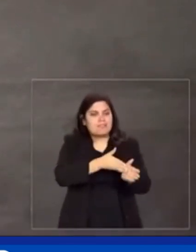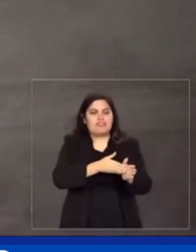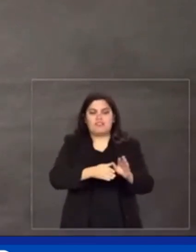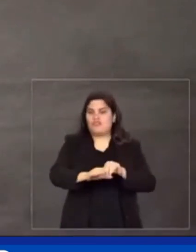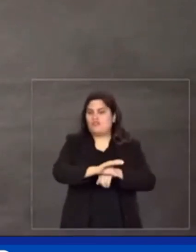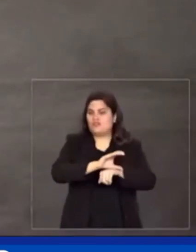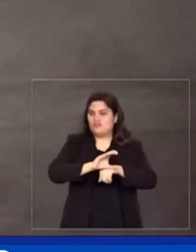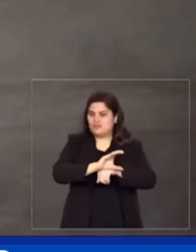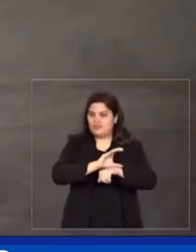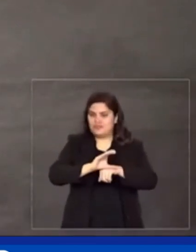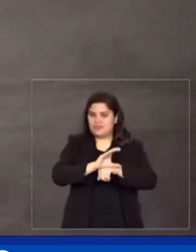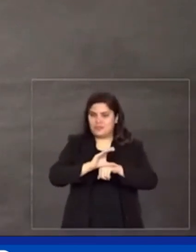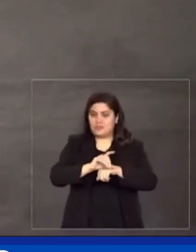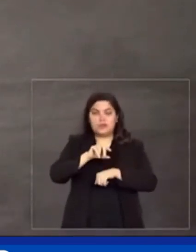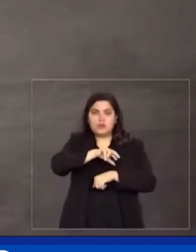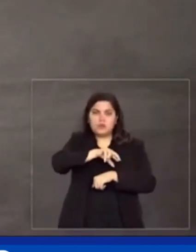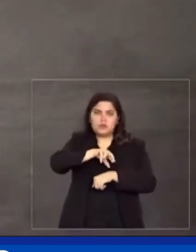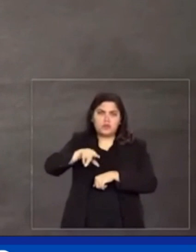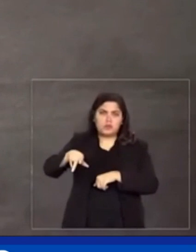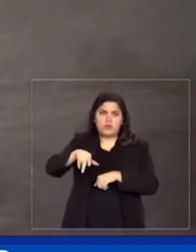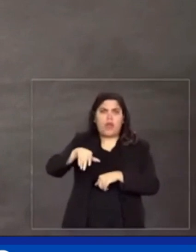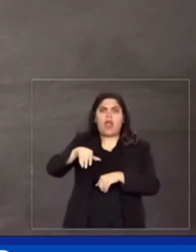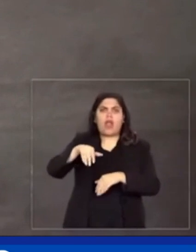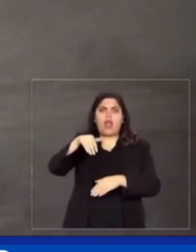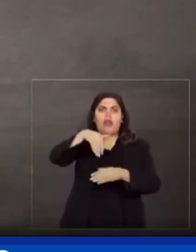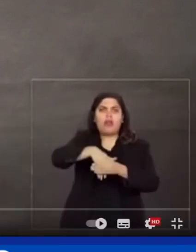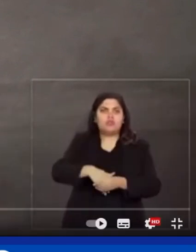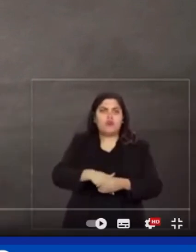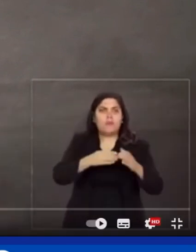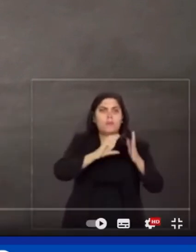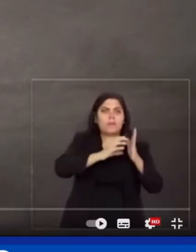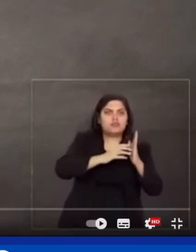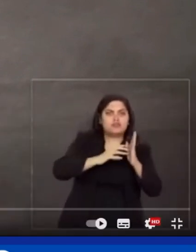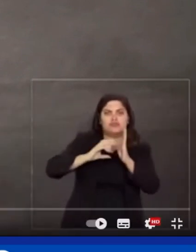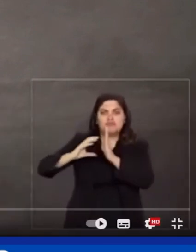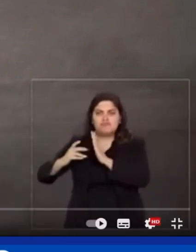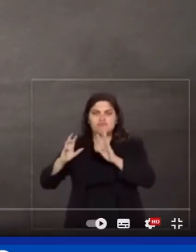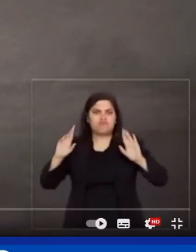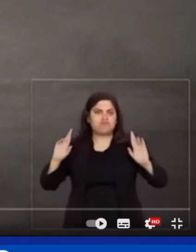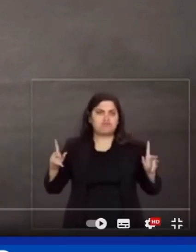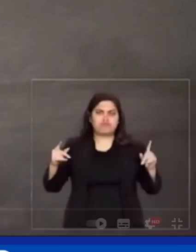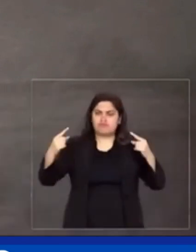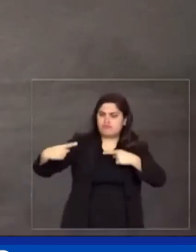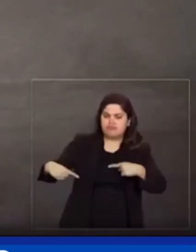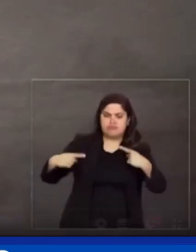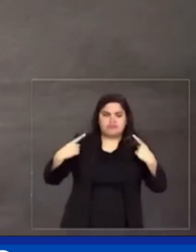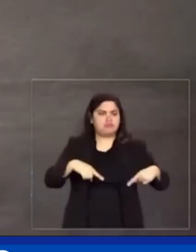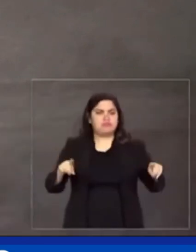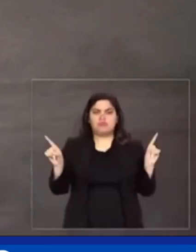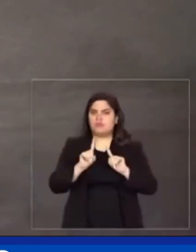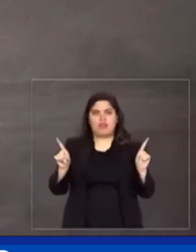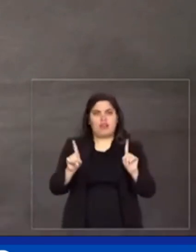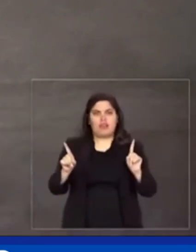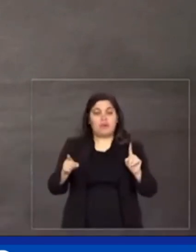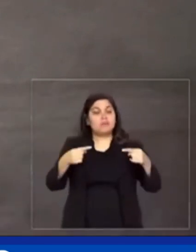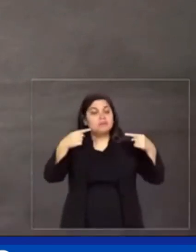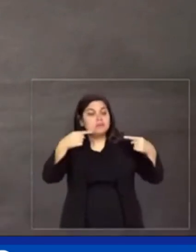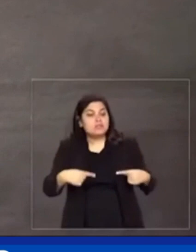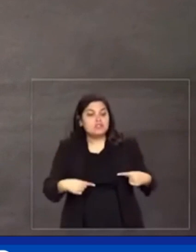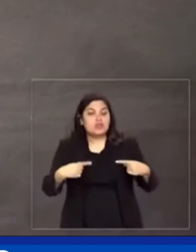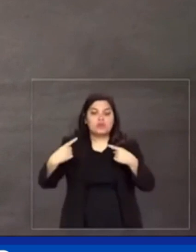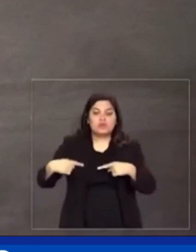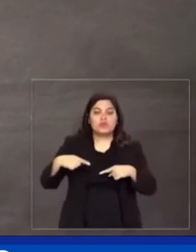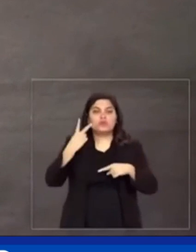Essa não foi uma eleição entre candidatos de partidos políticos com um programa distinto. Foi a disputa entre duas